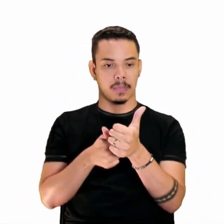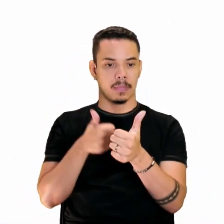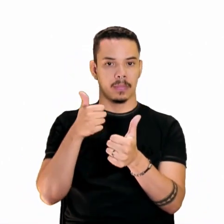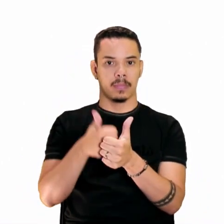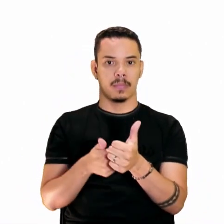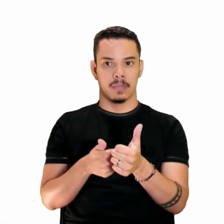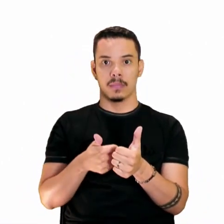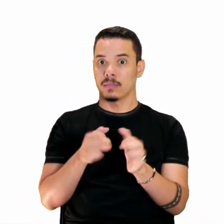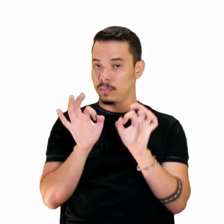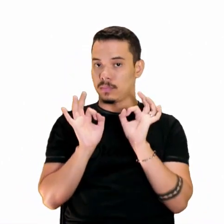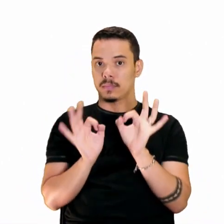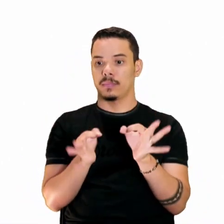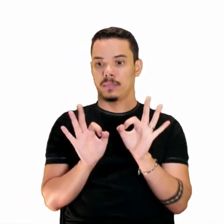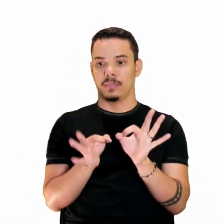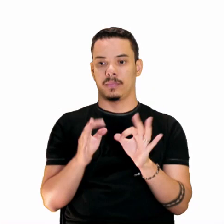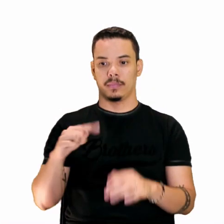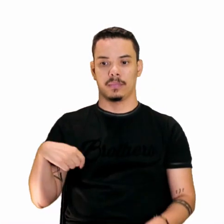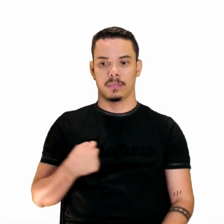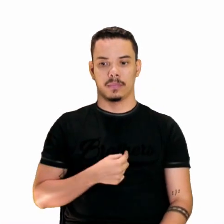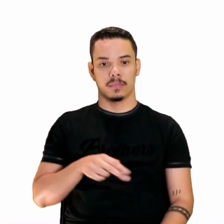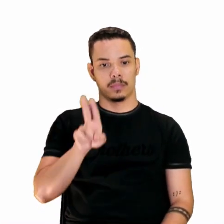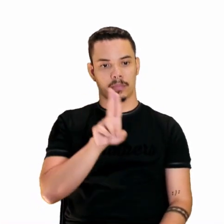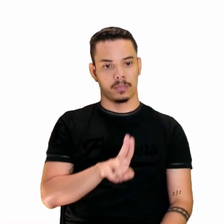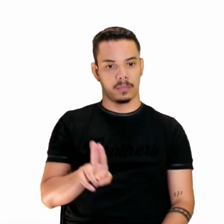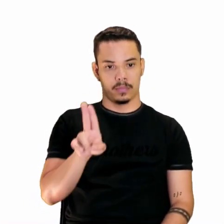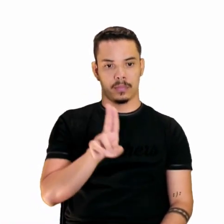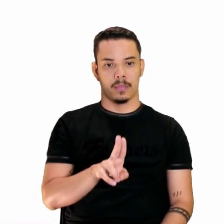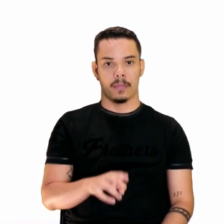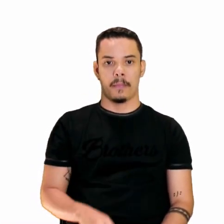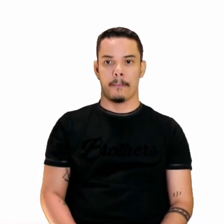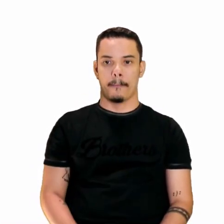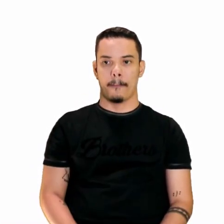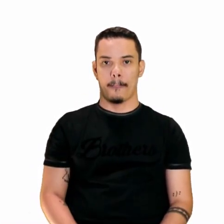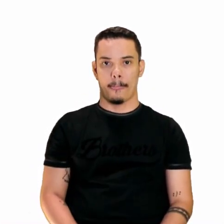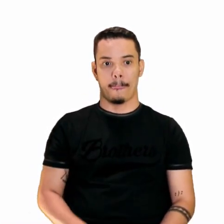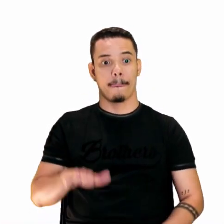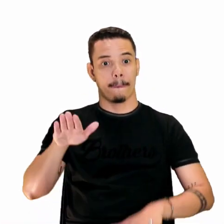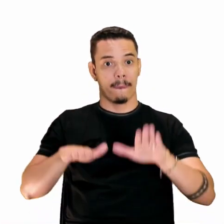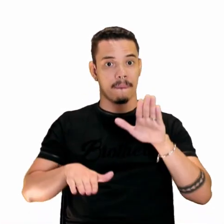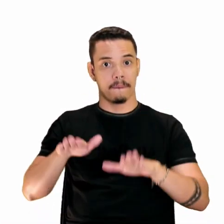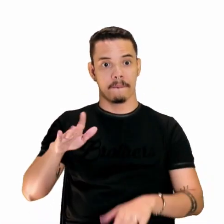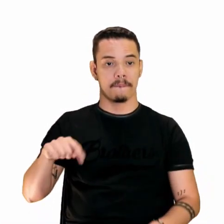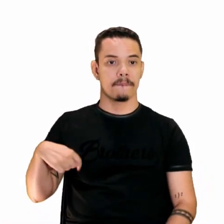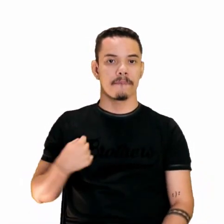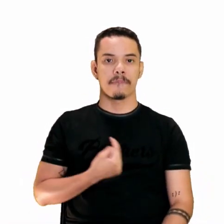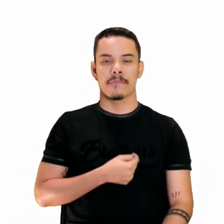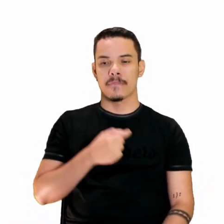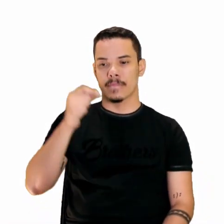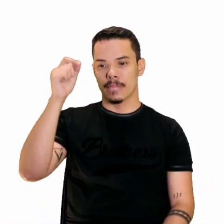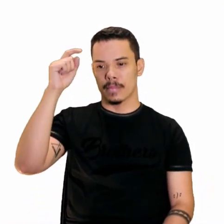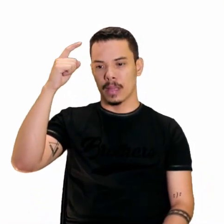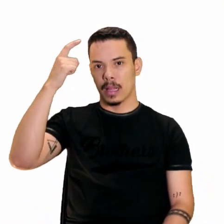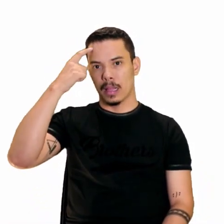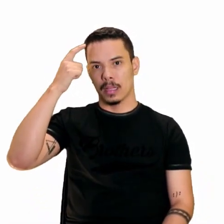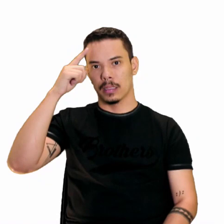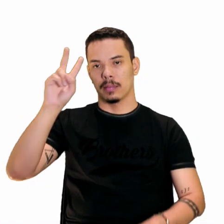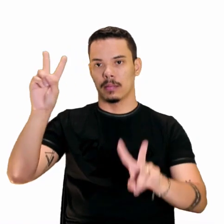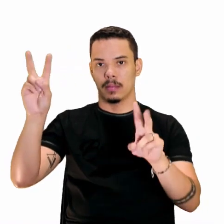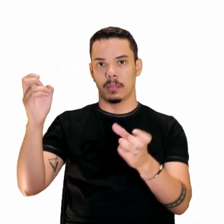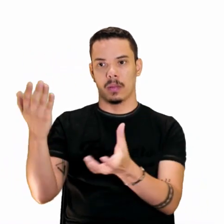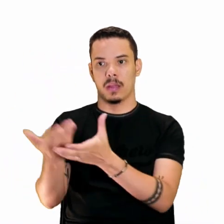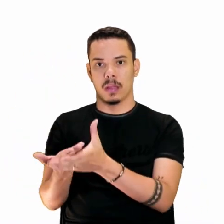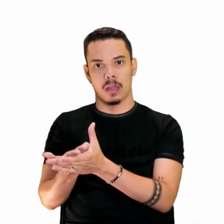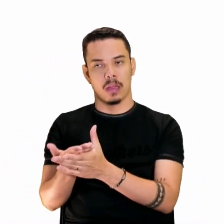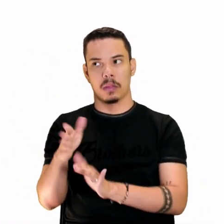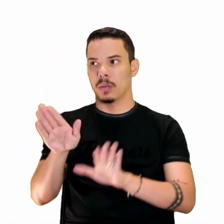Ah, exatamente isso. Nós utilizamos essa epígrafe. Às vezes, a gente traz relacionado ao tema da aula. Às